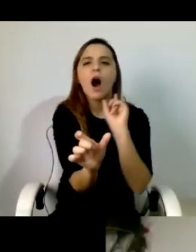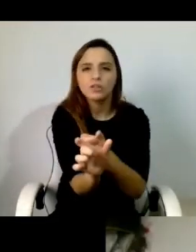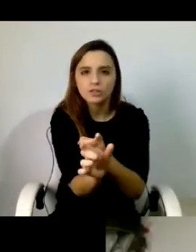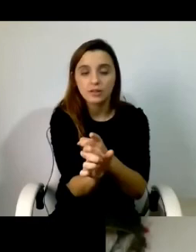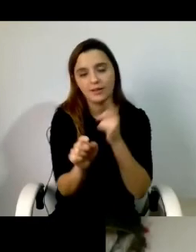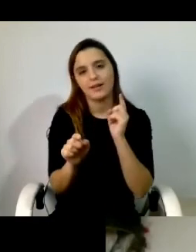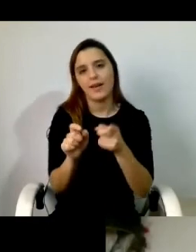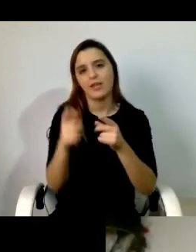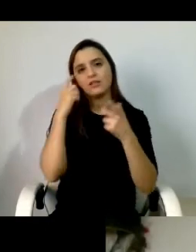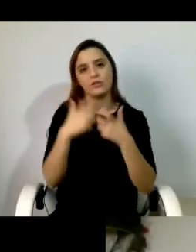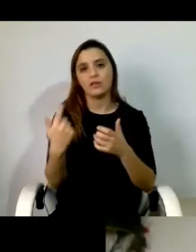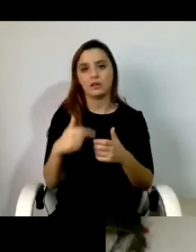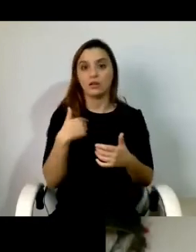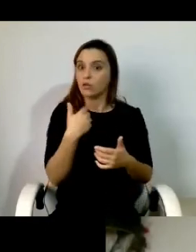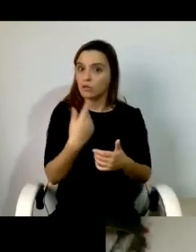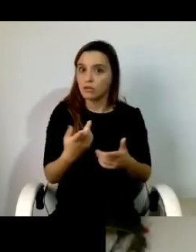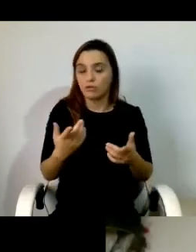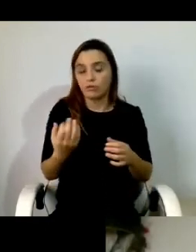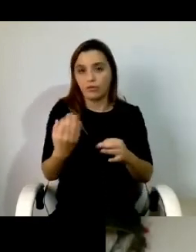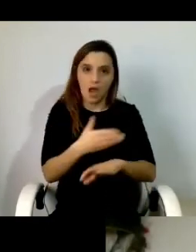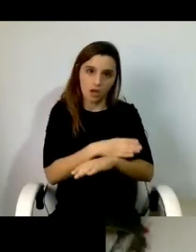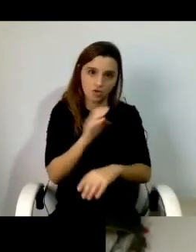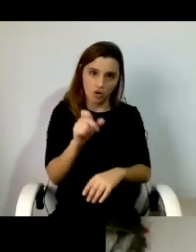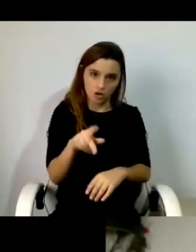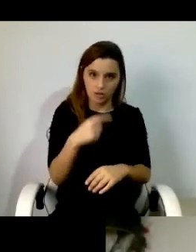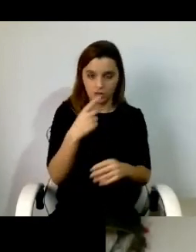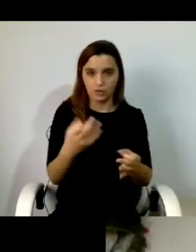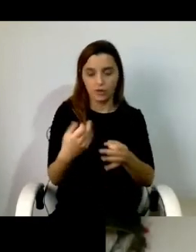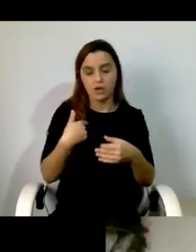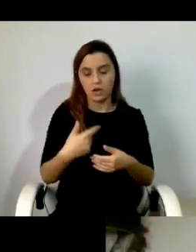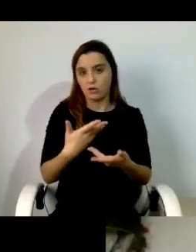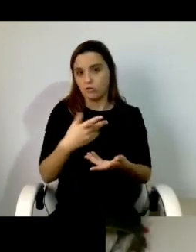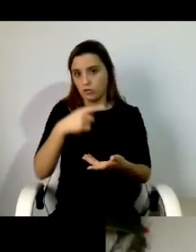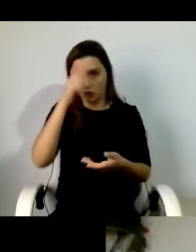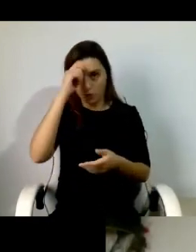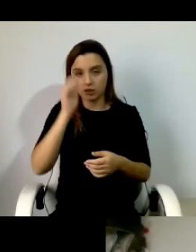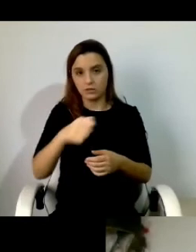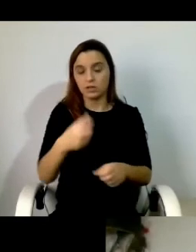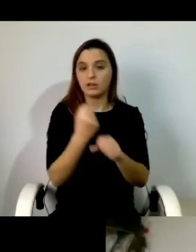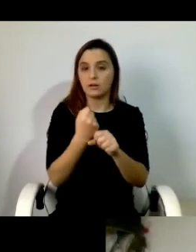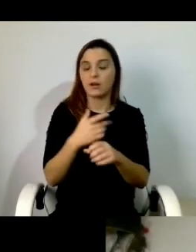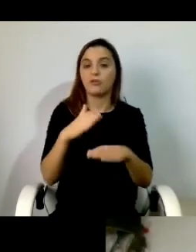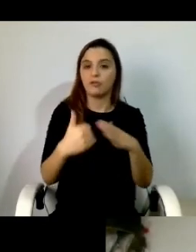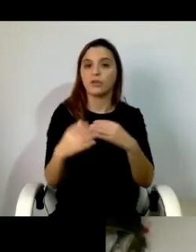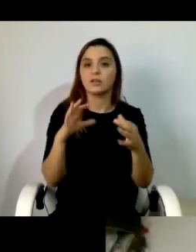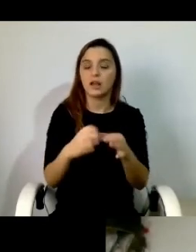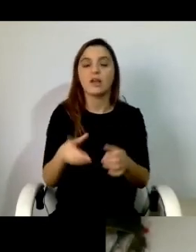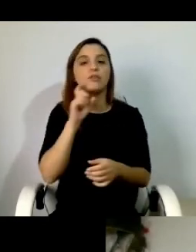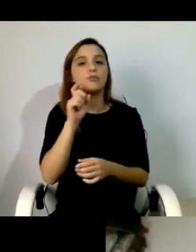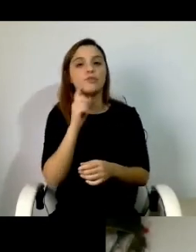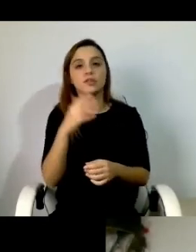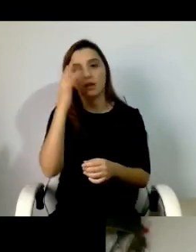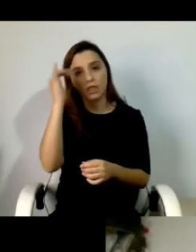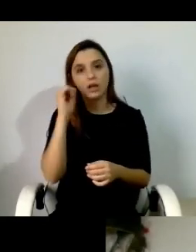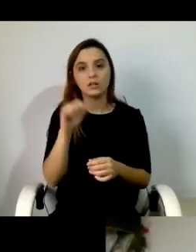respeito e até admito pelo trabalho que ele tem desenvolvido na defesa digamos destes princípios que são muito caros às